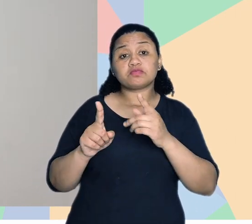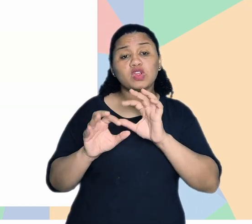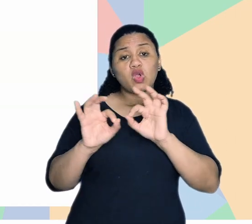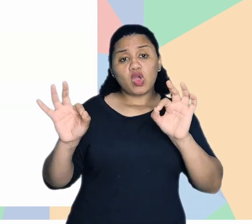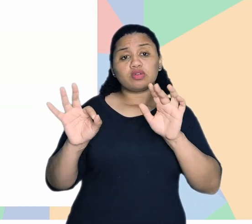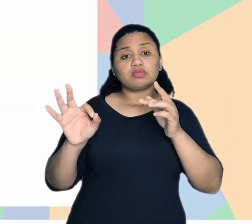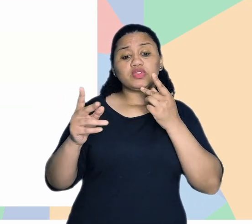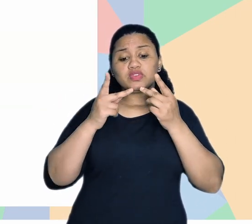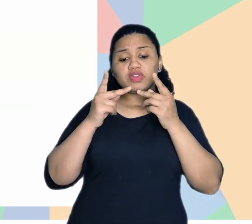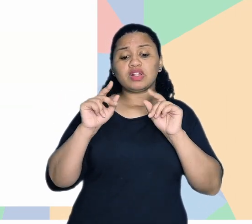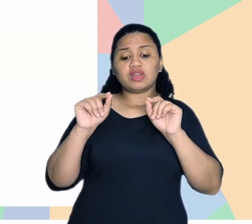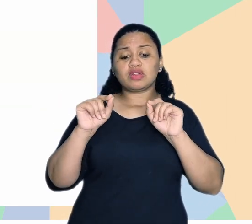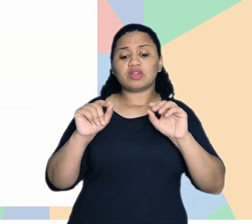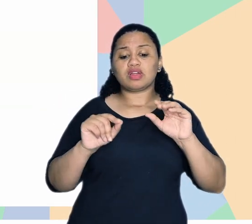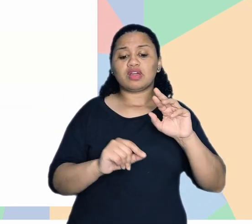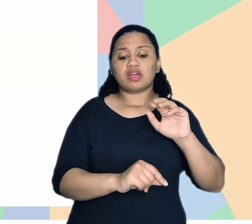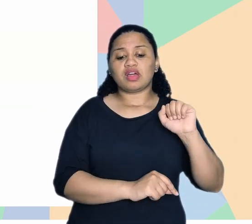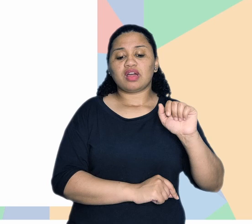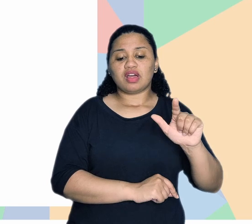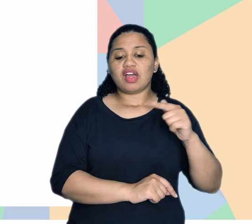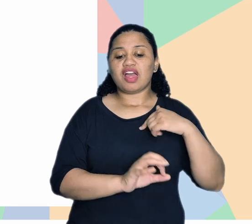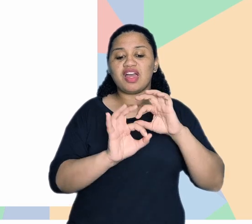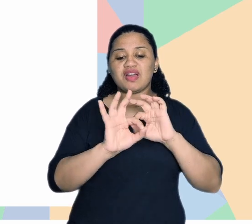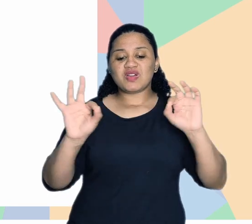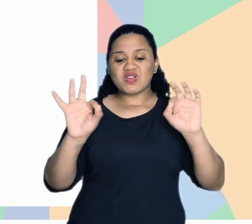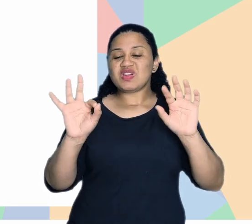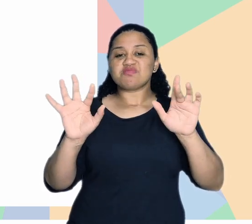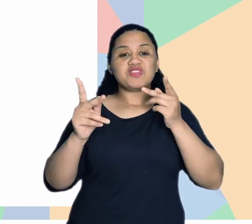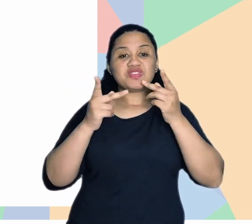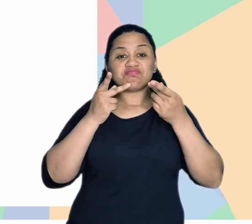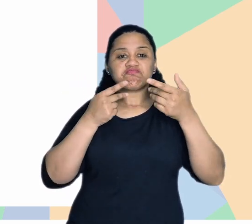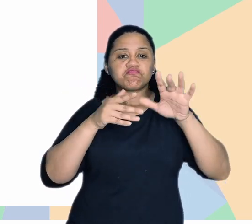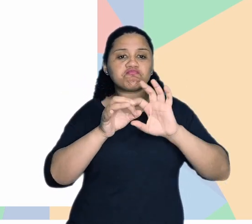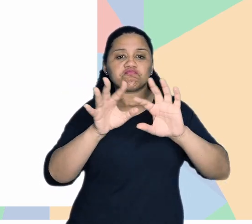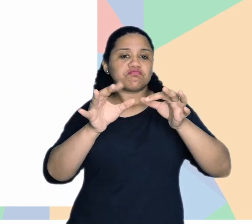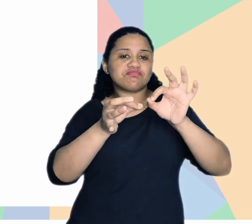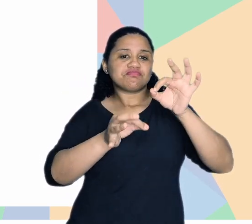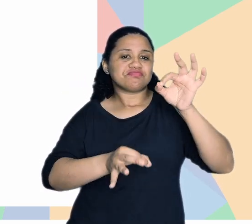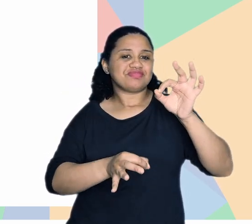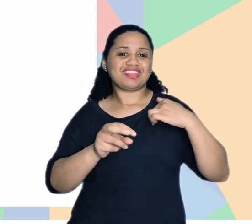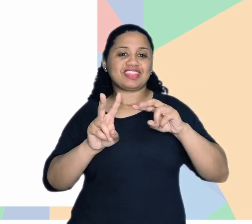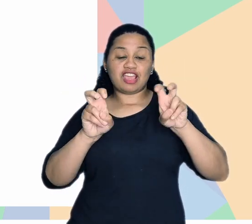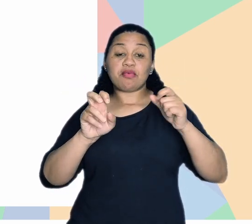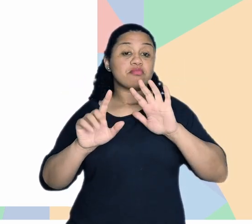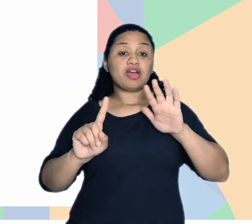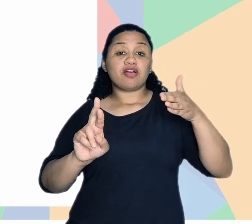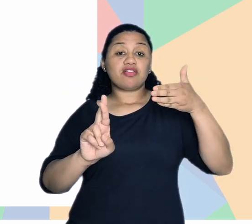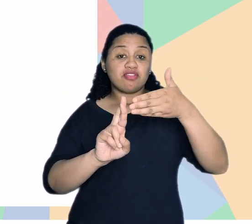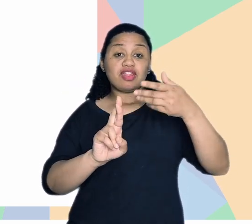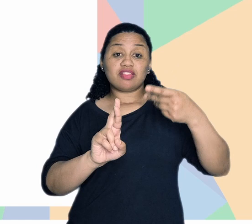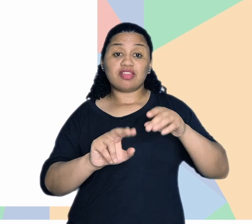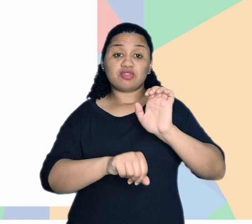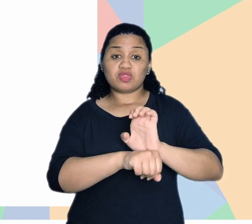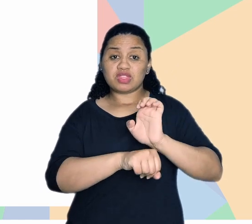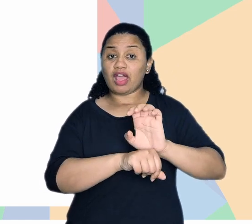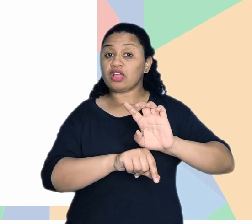Não, não, Luiz. Eu acho que ficou ótimo, né? Como eu falei pra ti em off aqui, a Carol, né? É ótimo. Era só a gente deixar ela discorrer sobre o tema. É uma das nossas referências aqui no